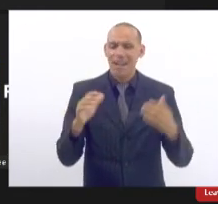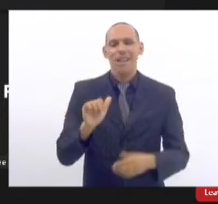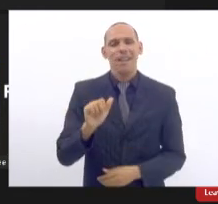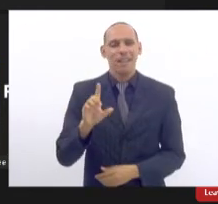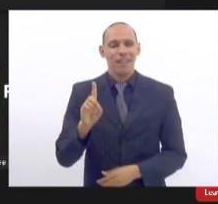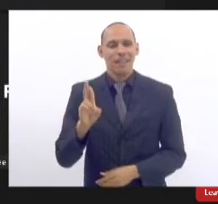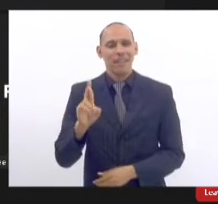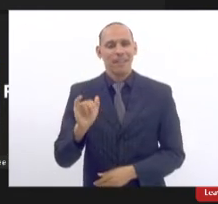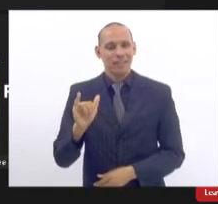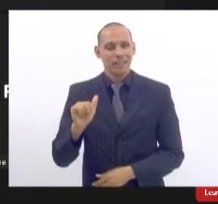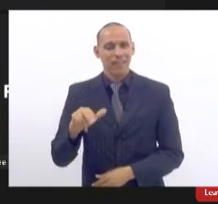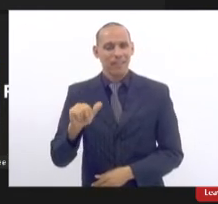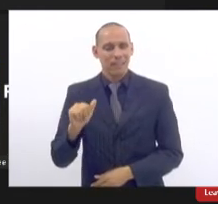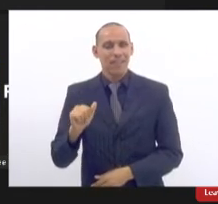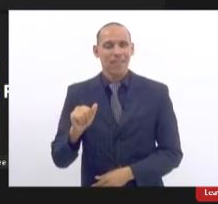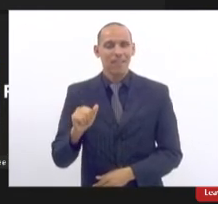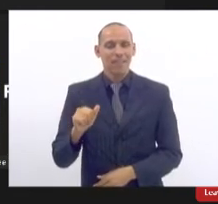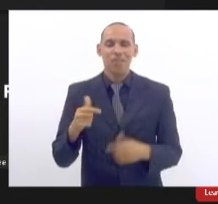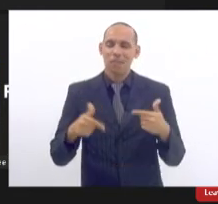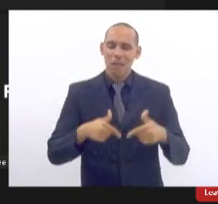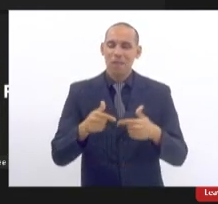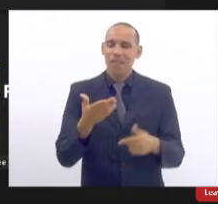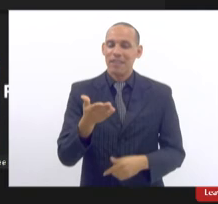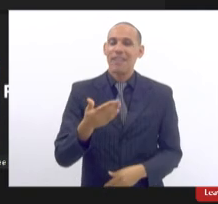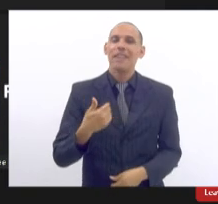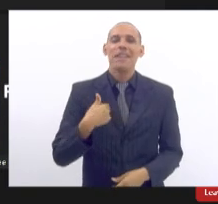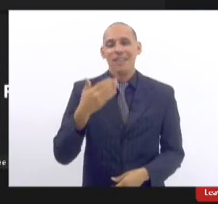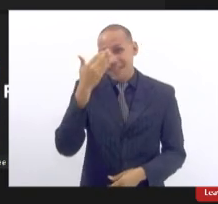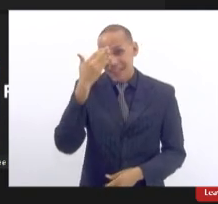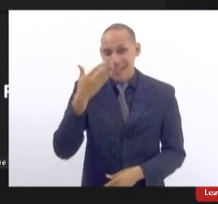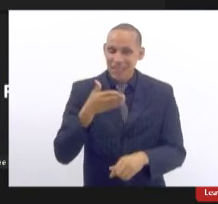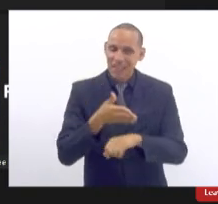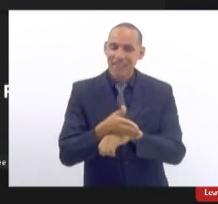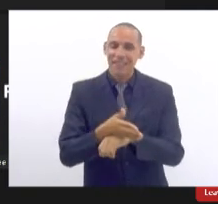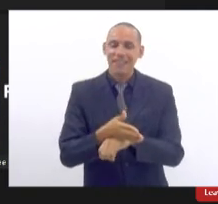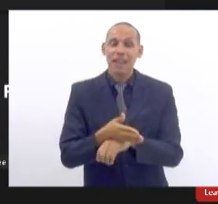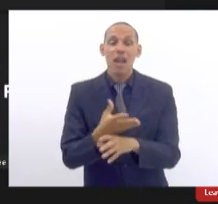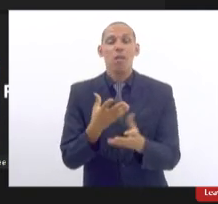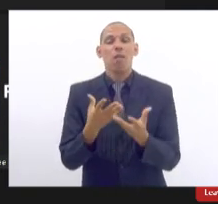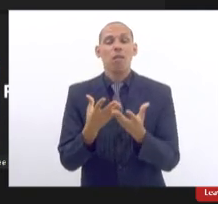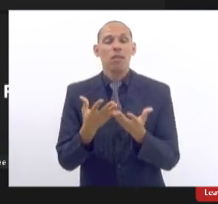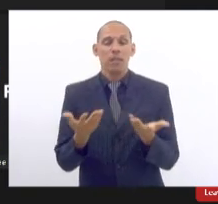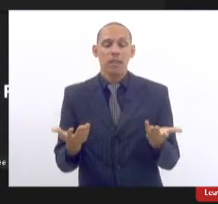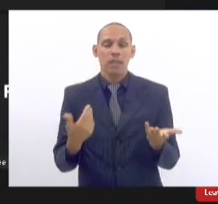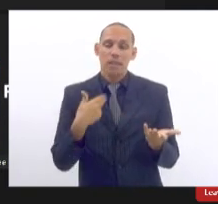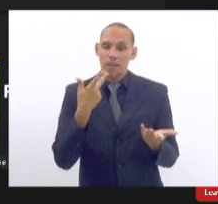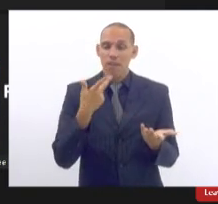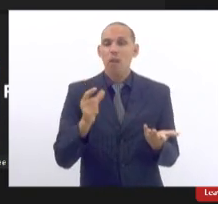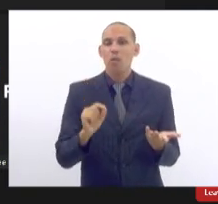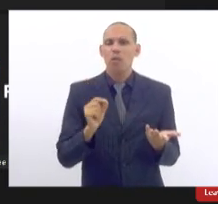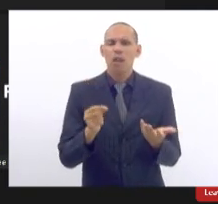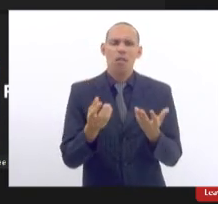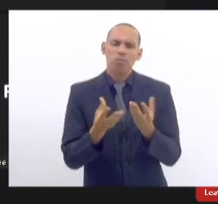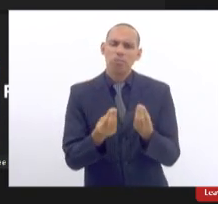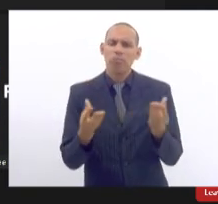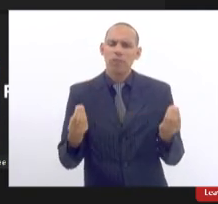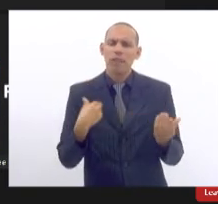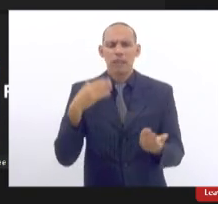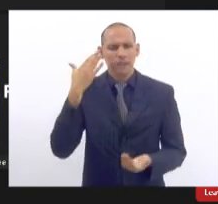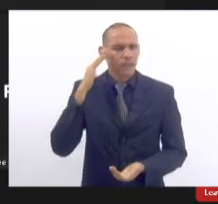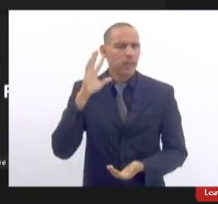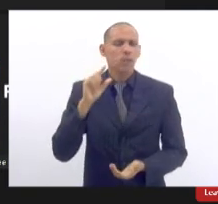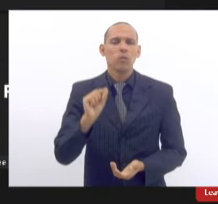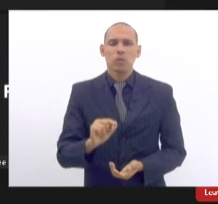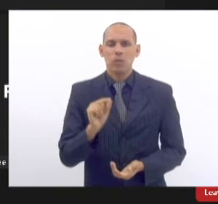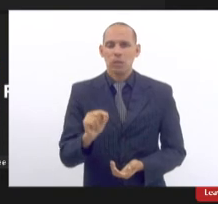trabalho Adriana deixa eu dizer eu que agradeço a participação muitos eu entendo que a agência